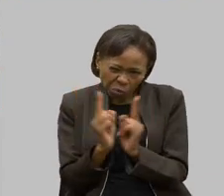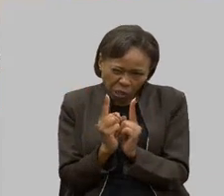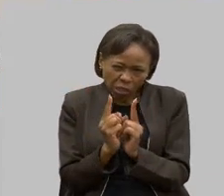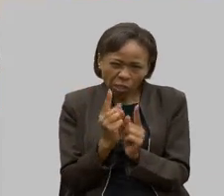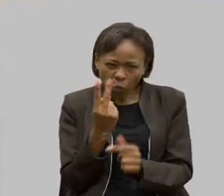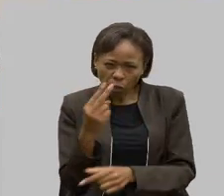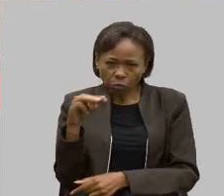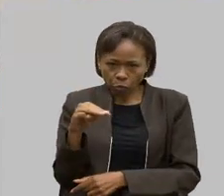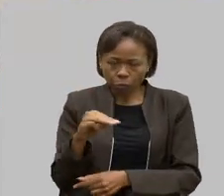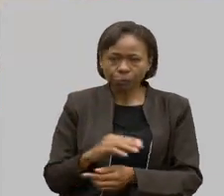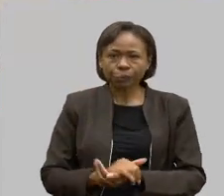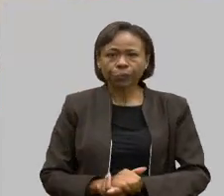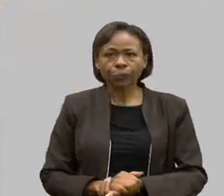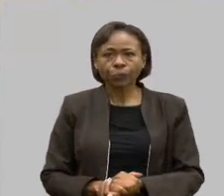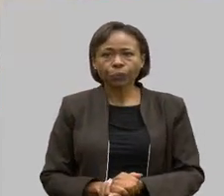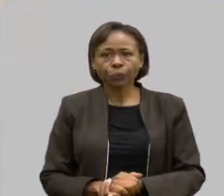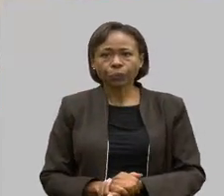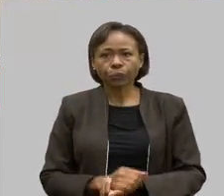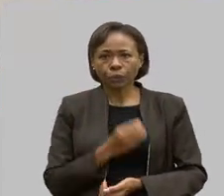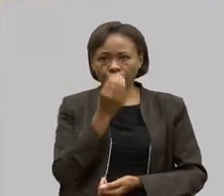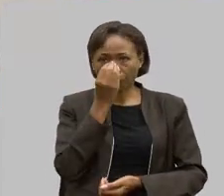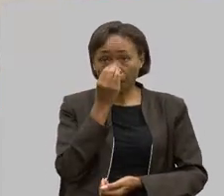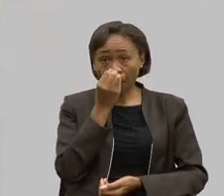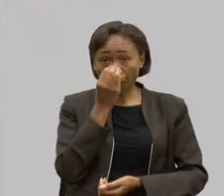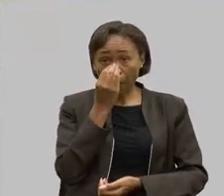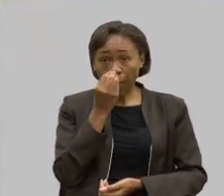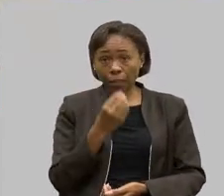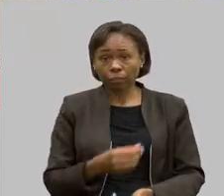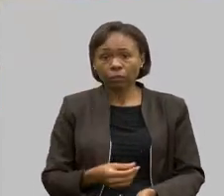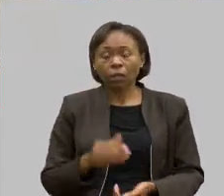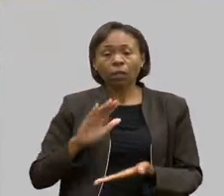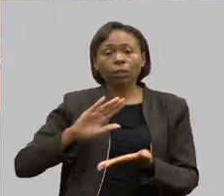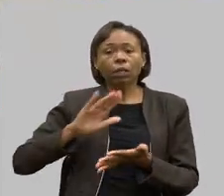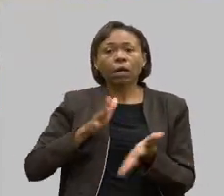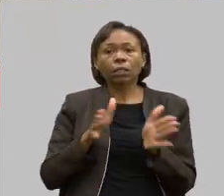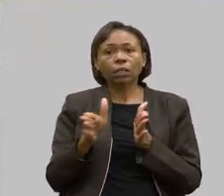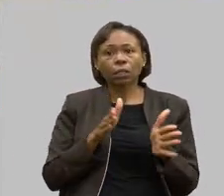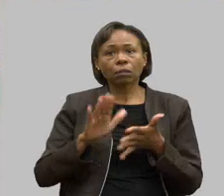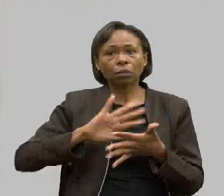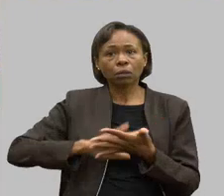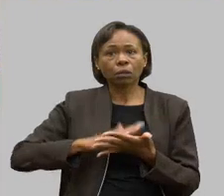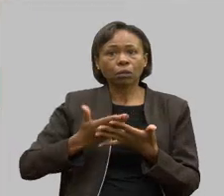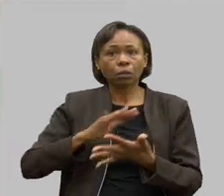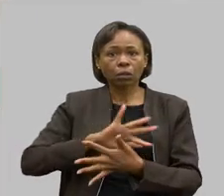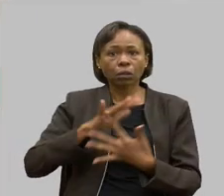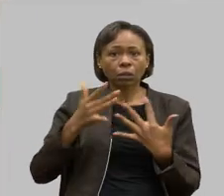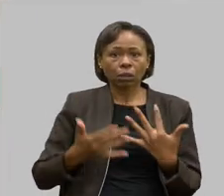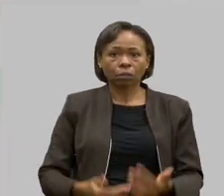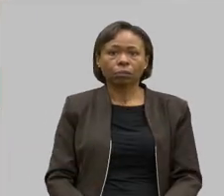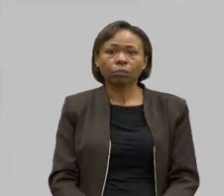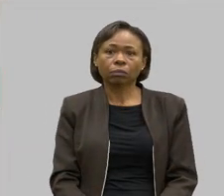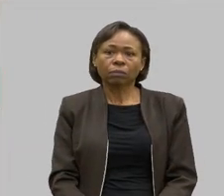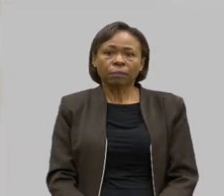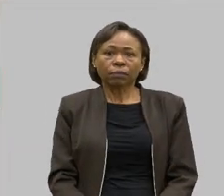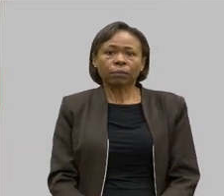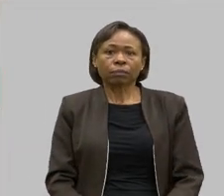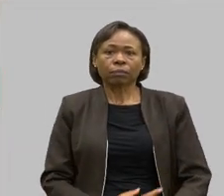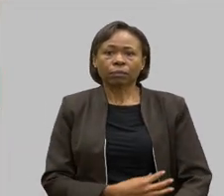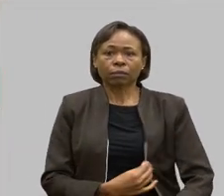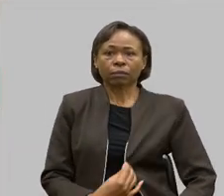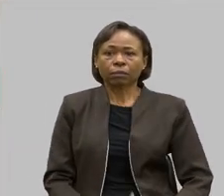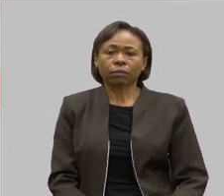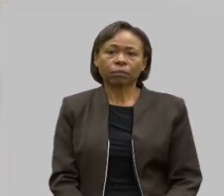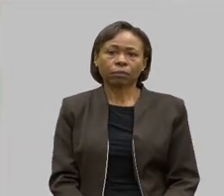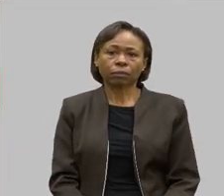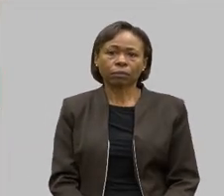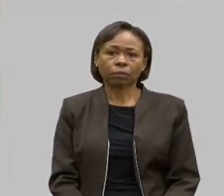aí. Vídeo legendado e com intérprete de Libras. Texto em branco sobre o fundo laranja e rosa. Ministério